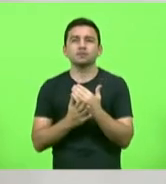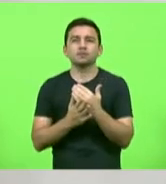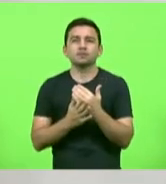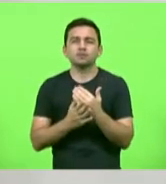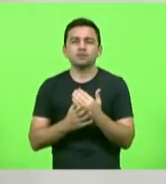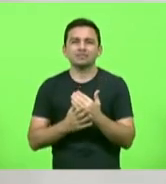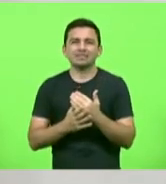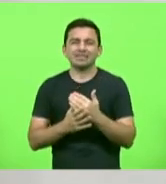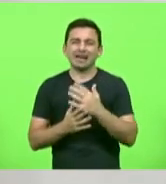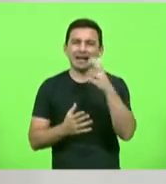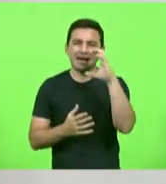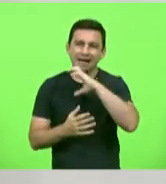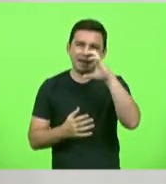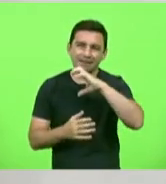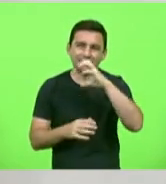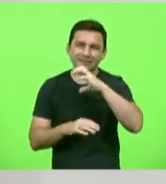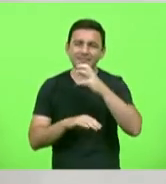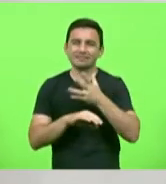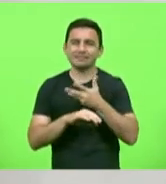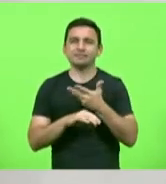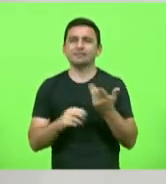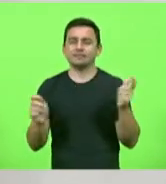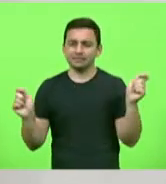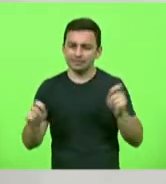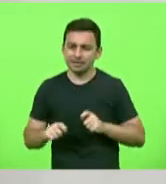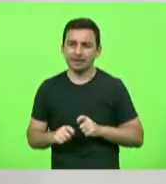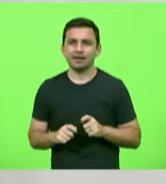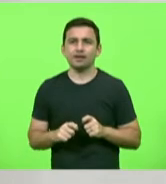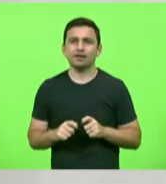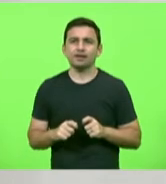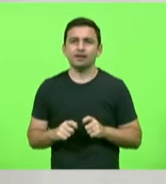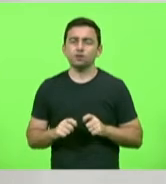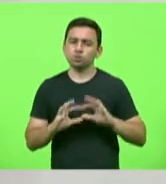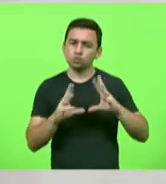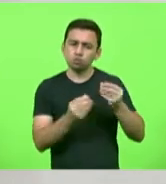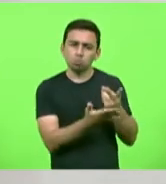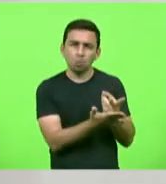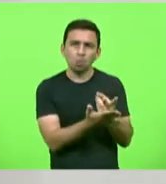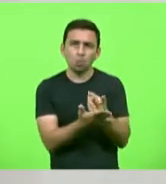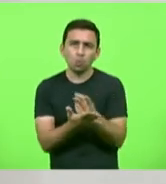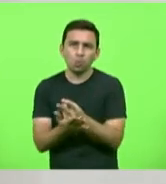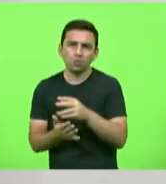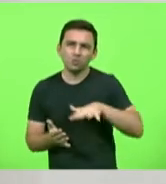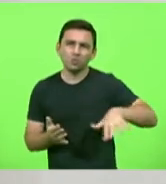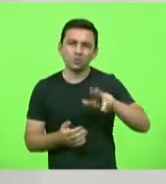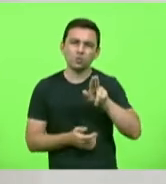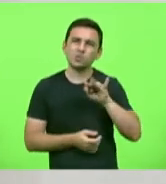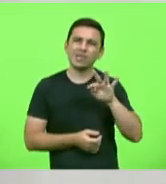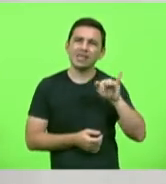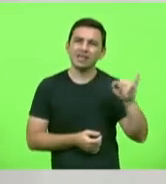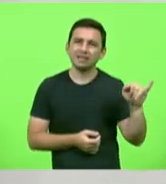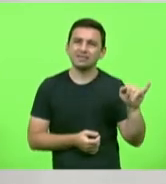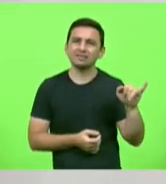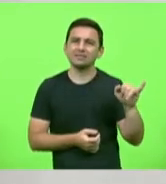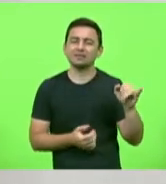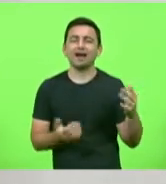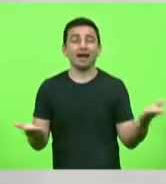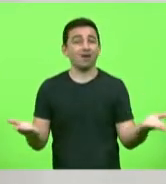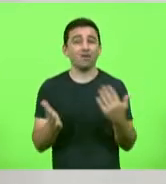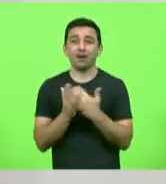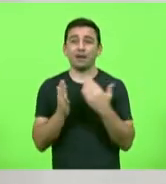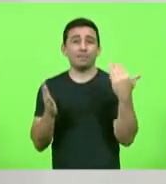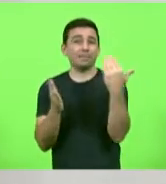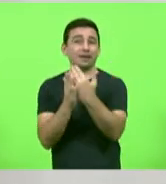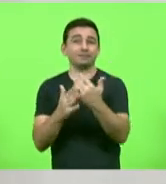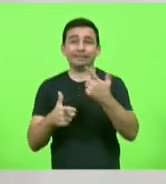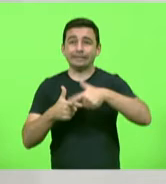mais célere, de forma mais significativa, os pacientes que estão nos leitos de UTI, sobretudo agora, diante